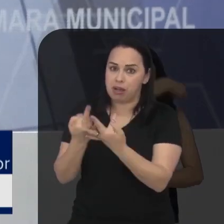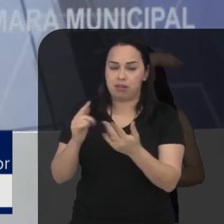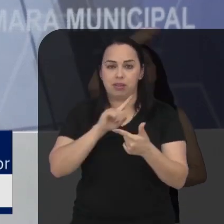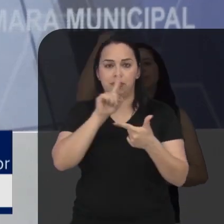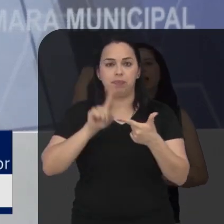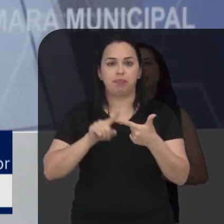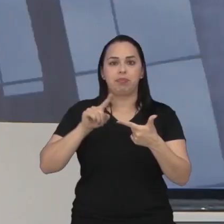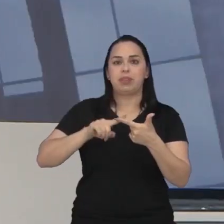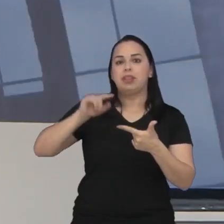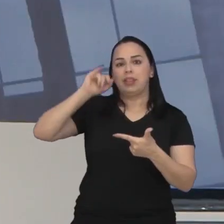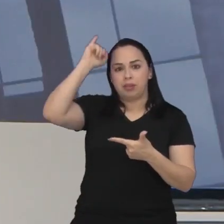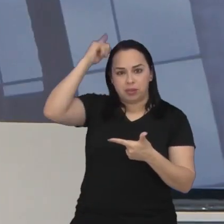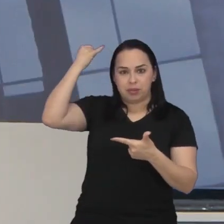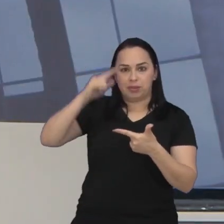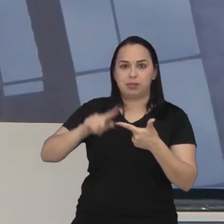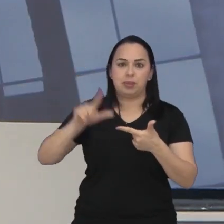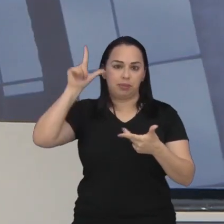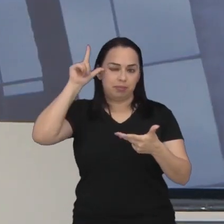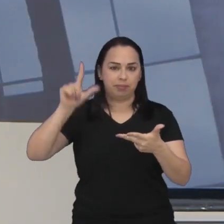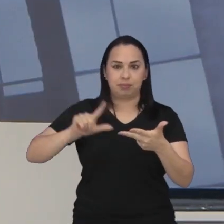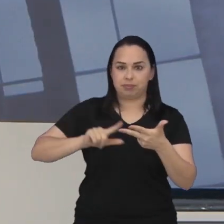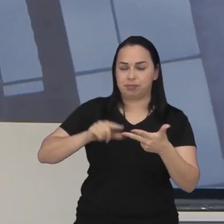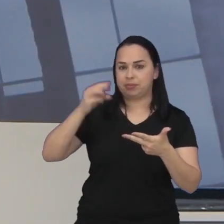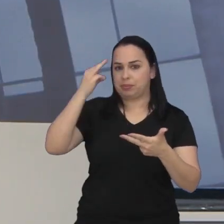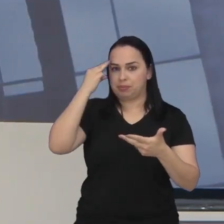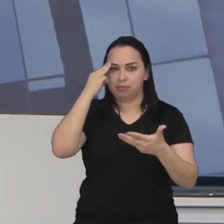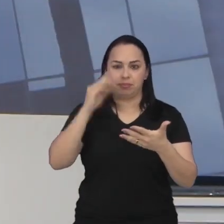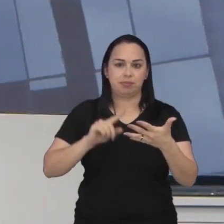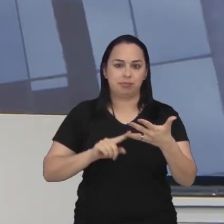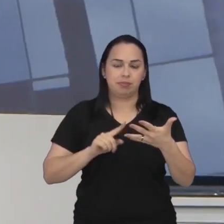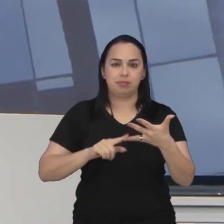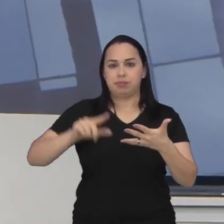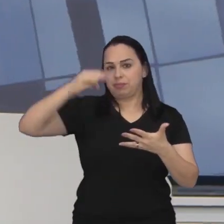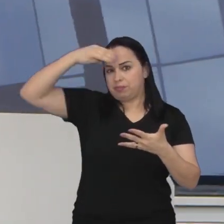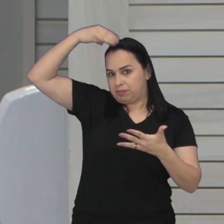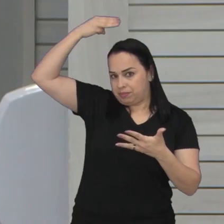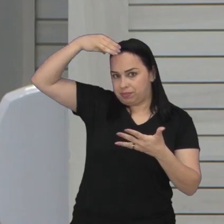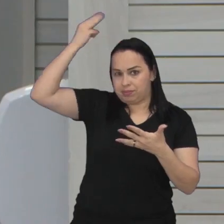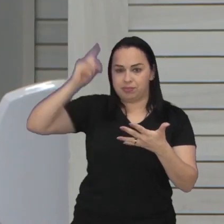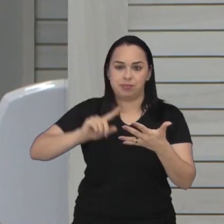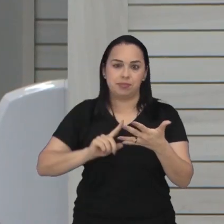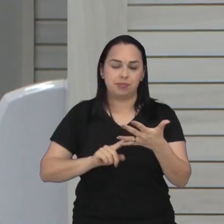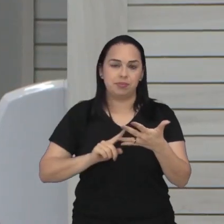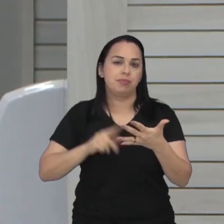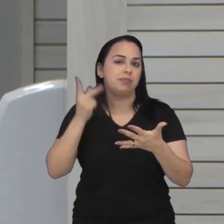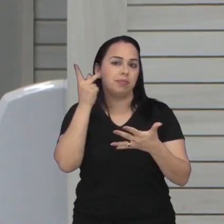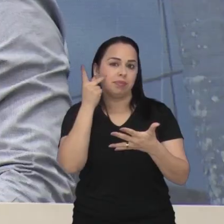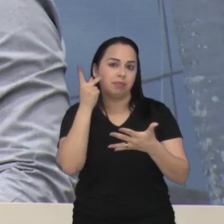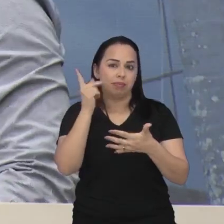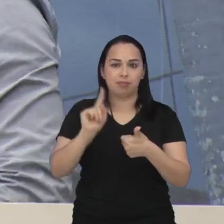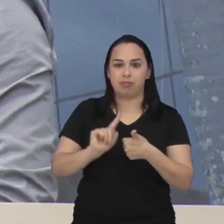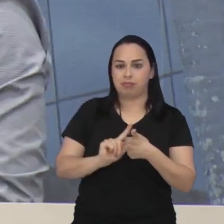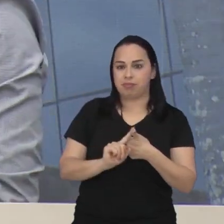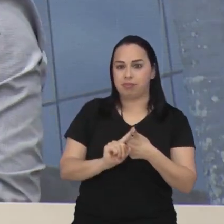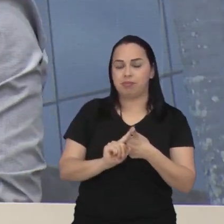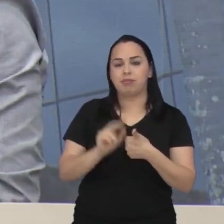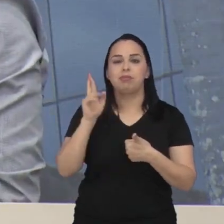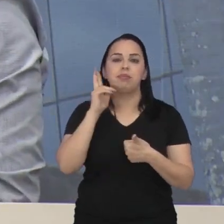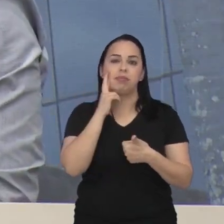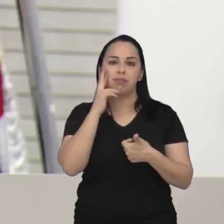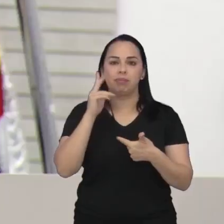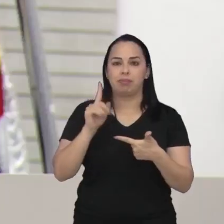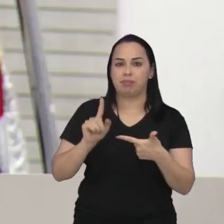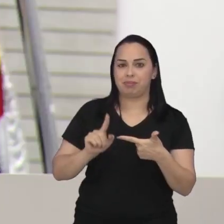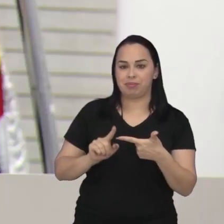e da família os vereadores doutor José Cláudio Lino Bispo Marcelo Garcia Milton Vieira